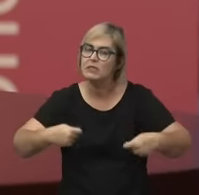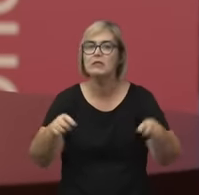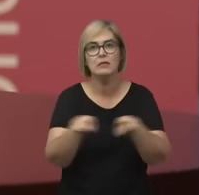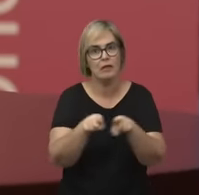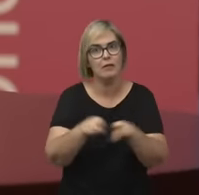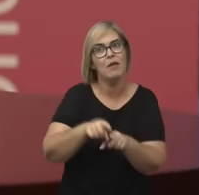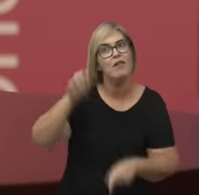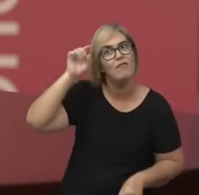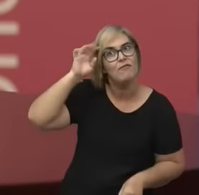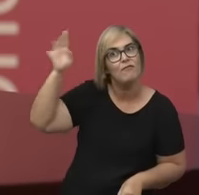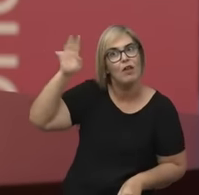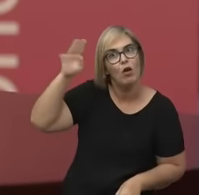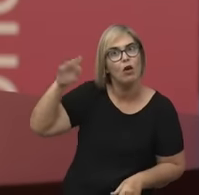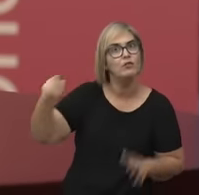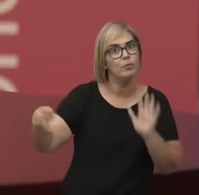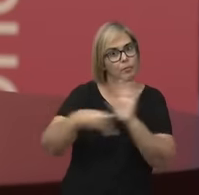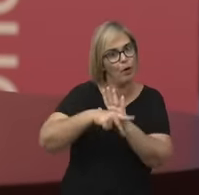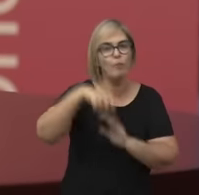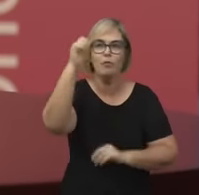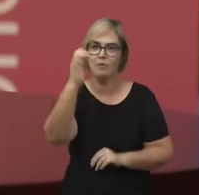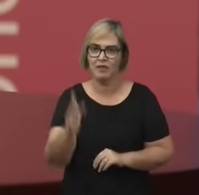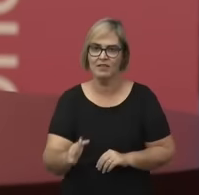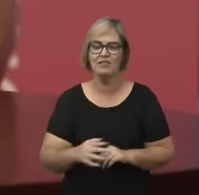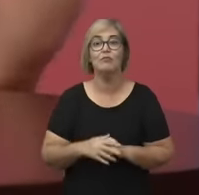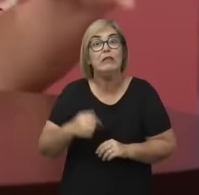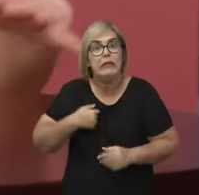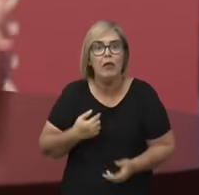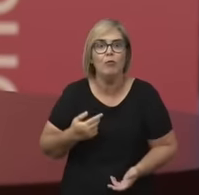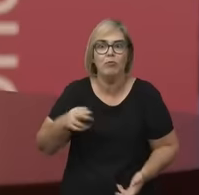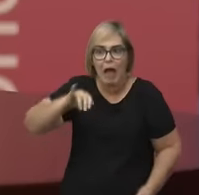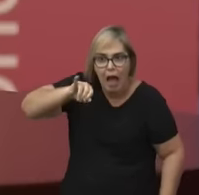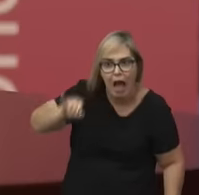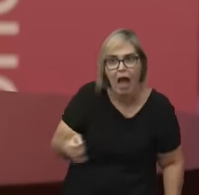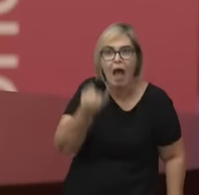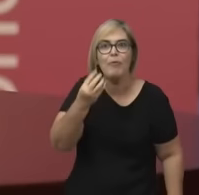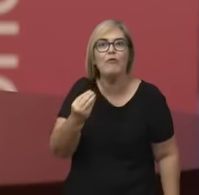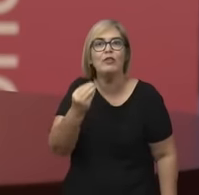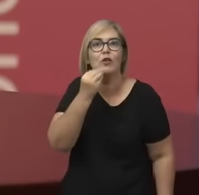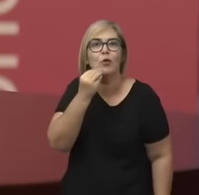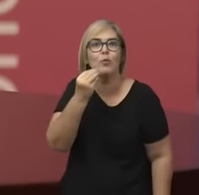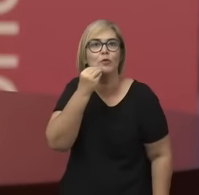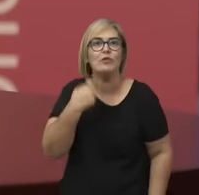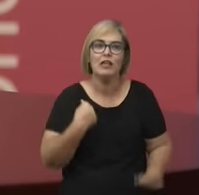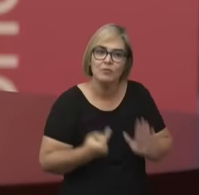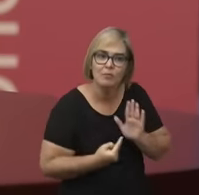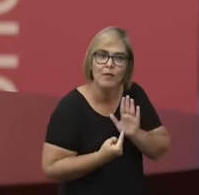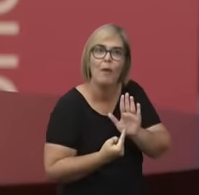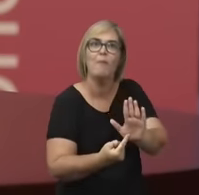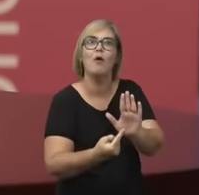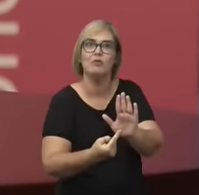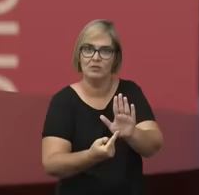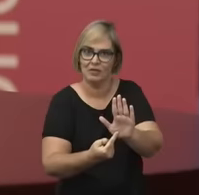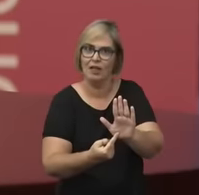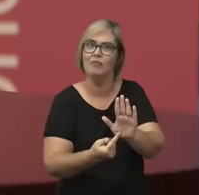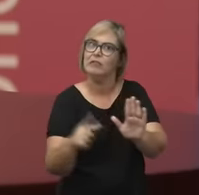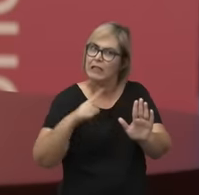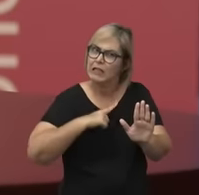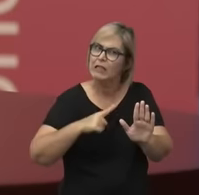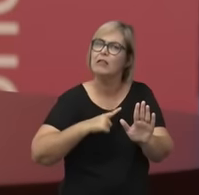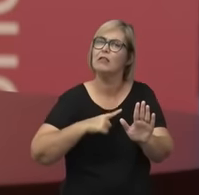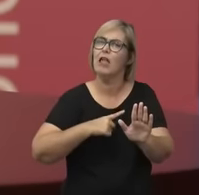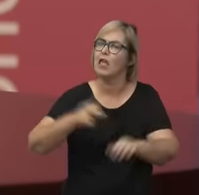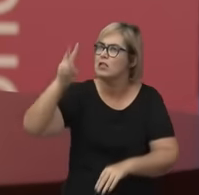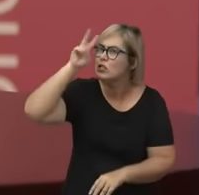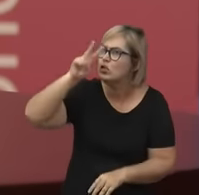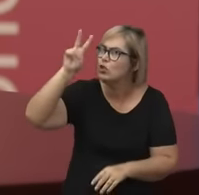E aí eu usei essa oportunidade para justamente mostrar essa dobra no tecido da história da filosofia, que o resgate de